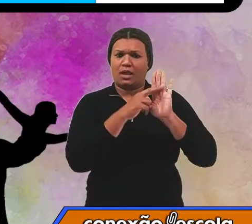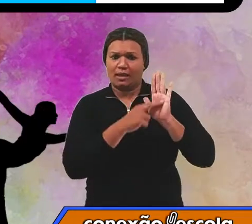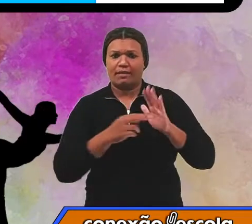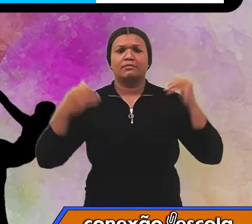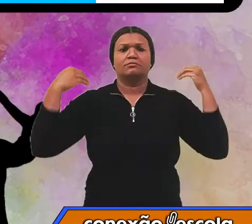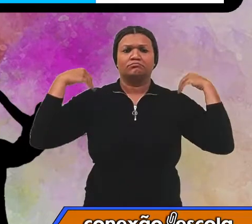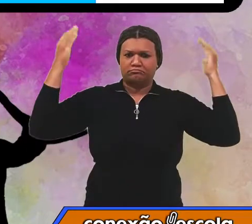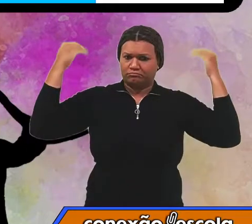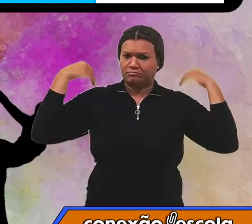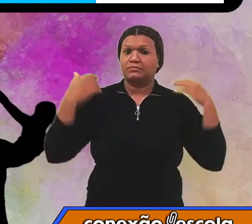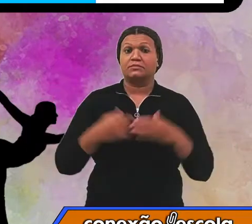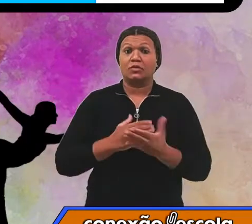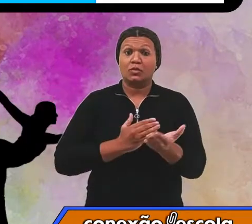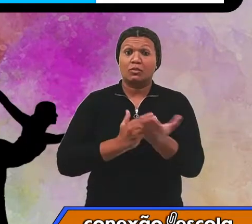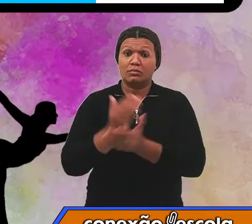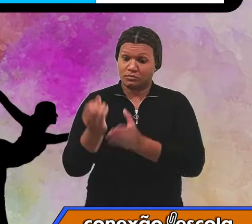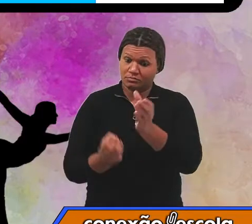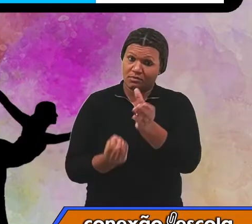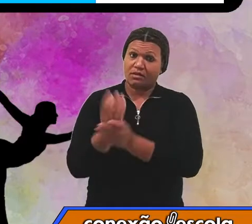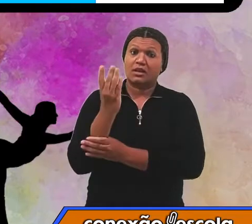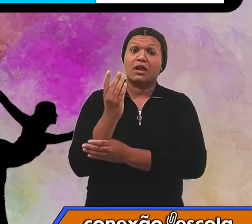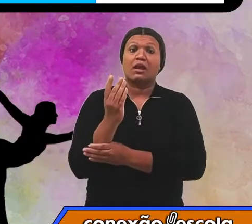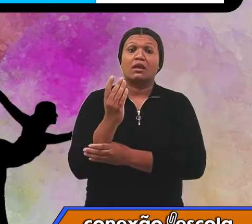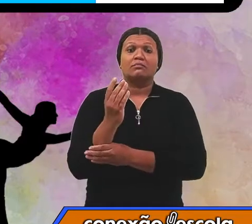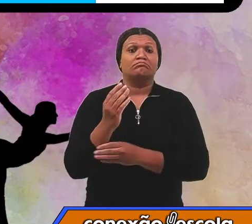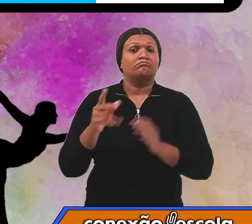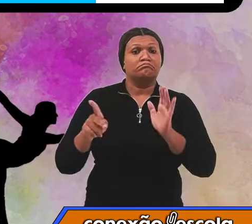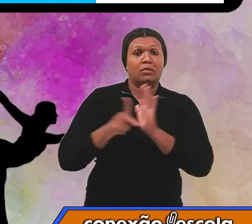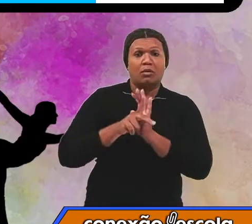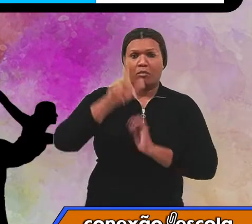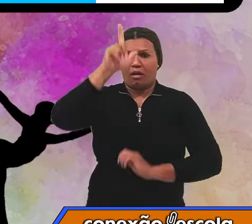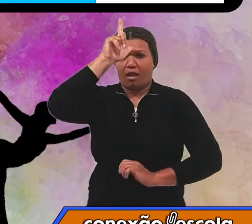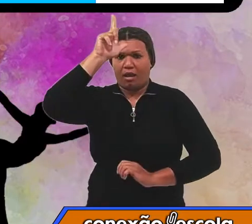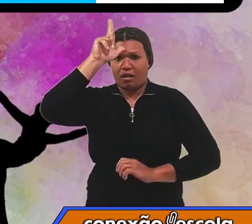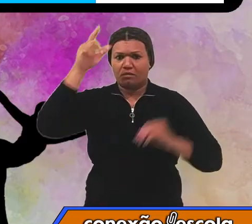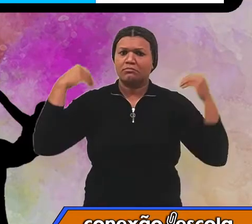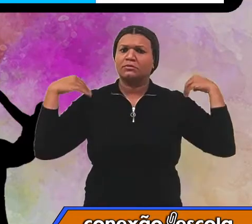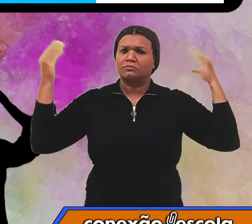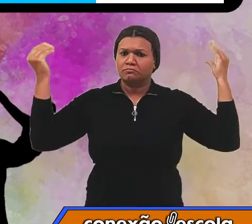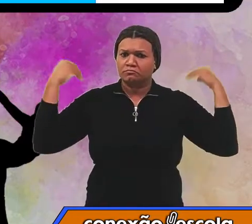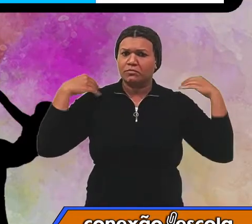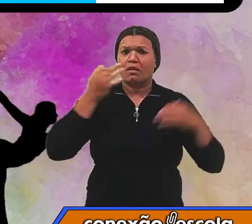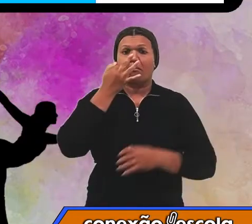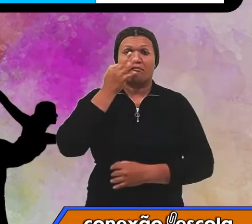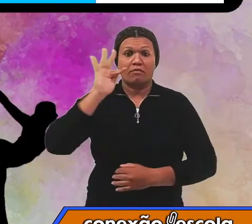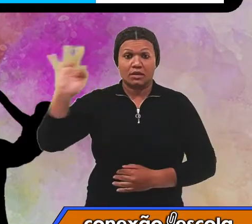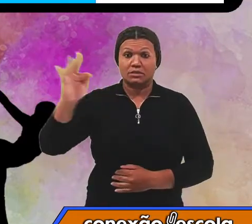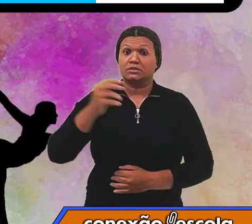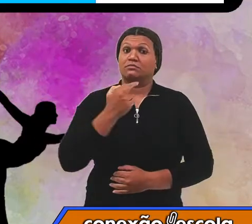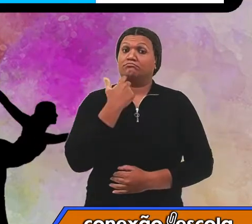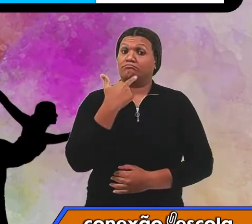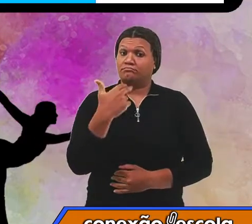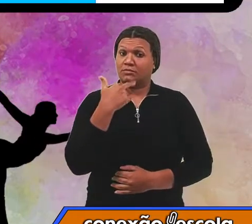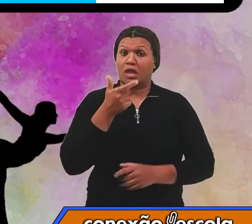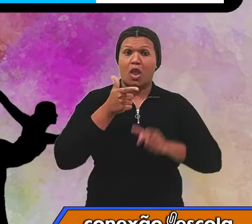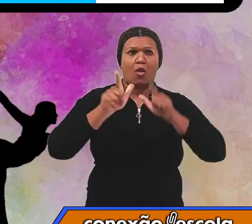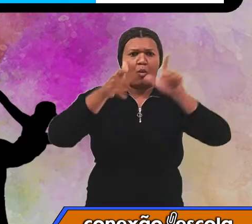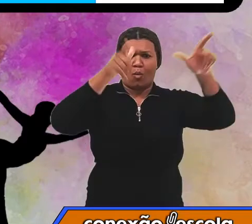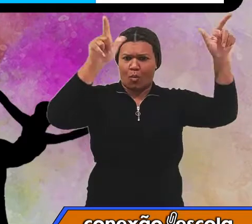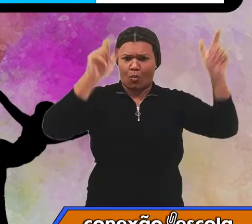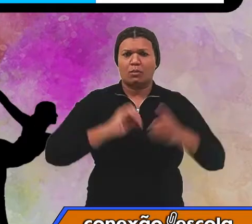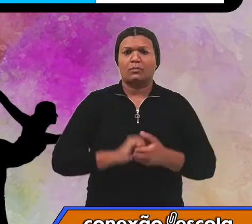criados, por exemplo, o método alemão de ginástica, o método francês, o inglês, entre outros.